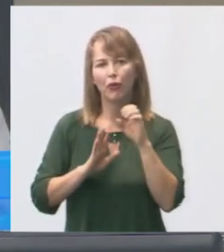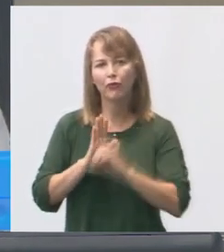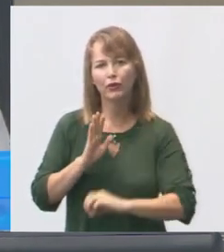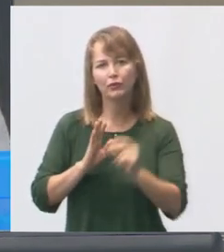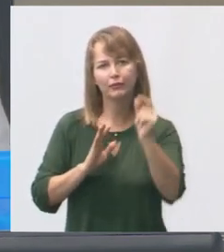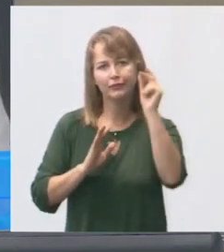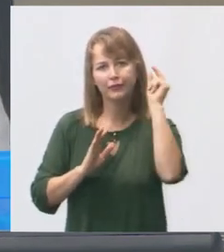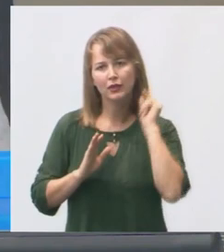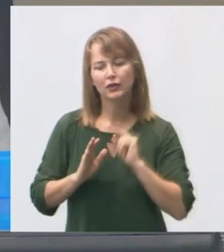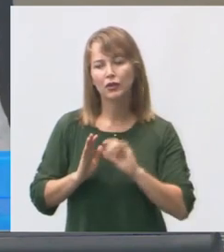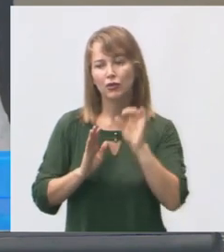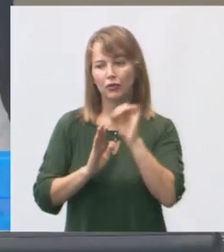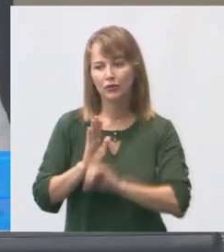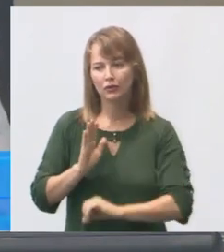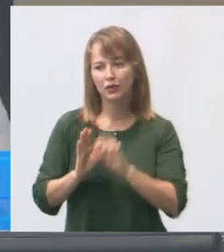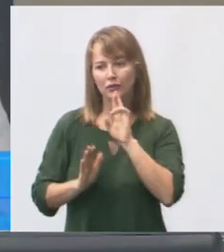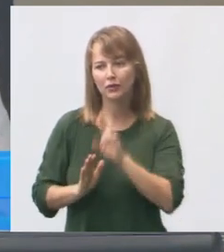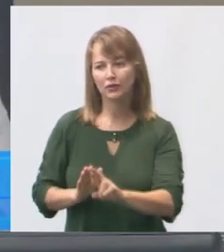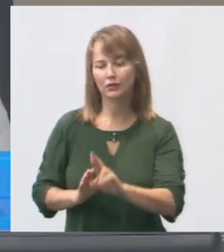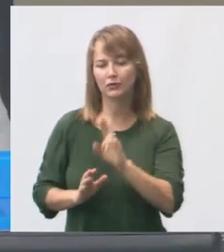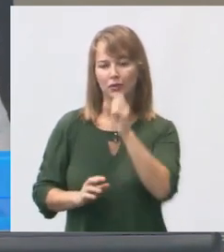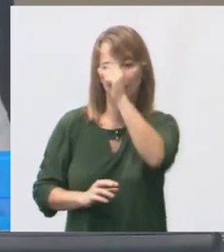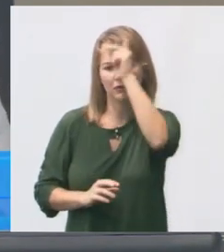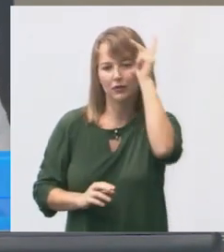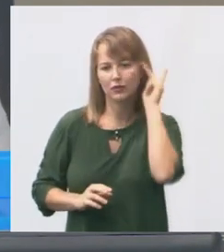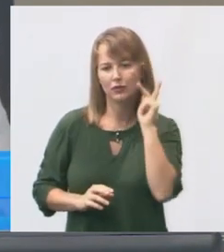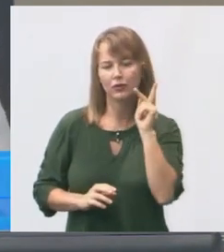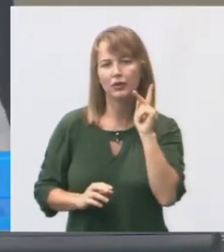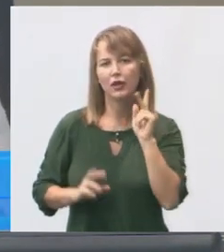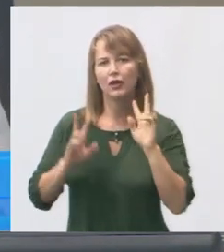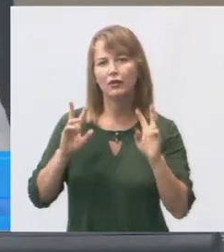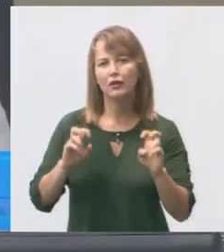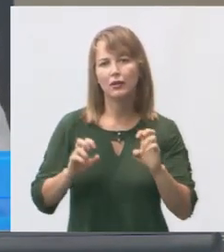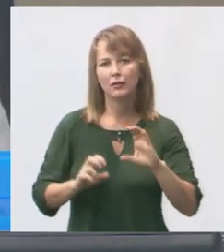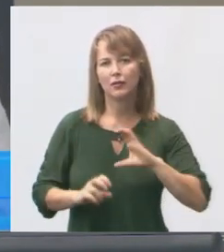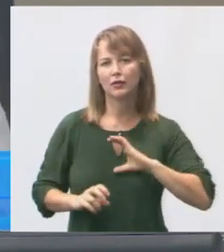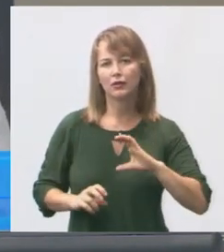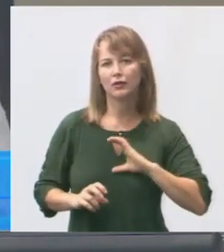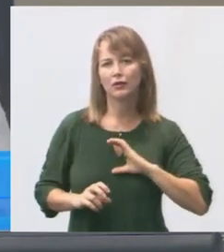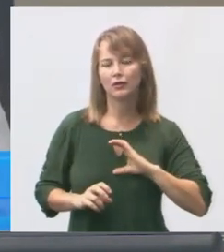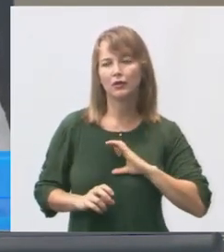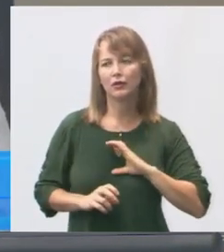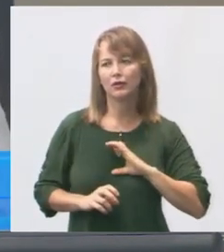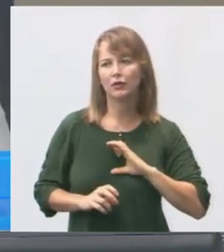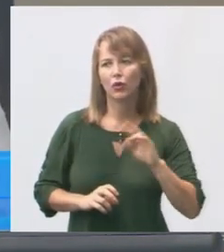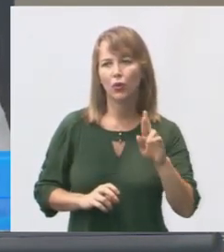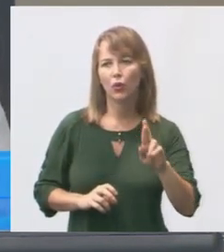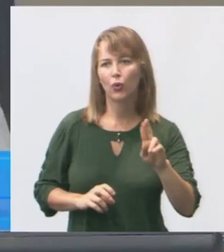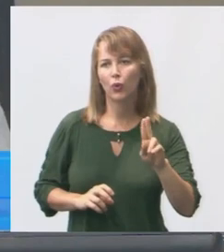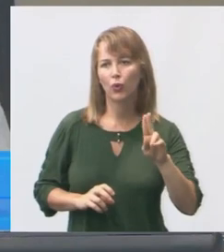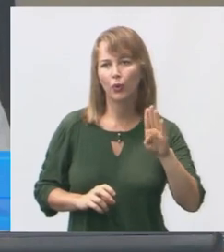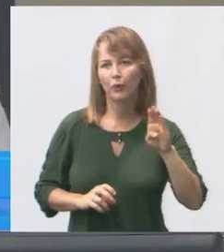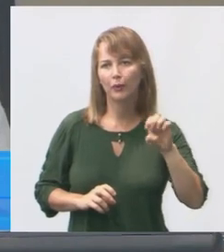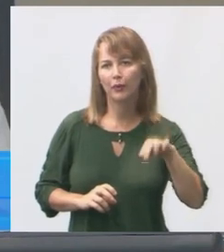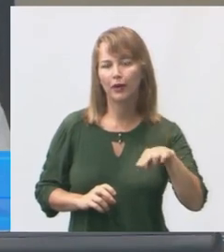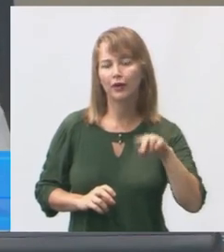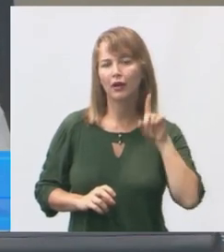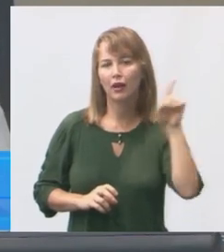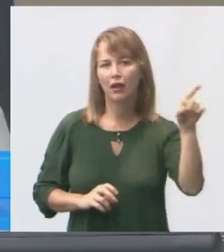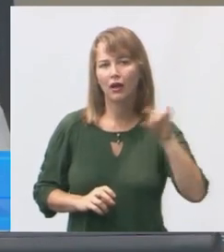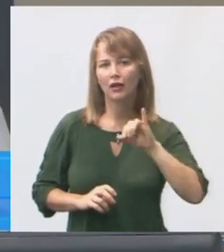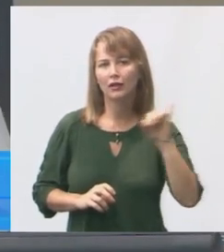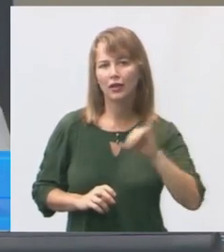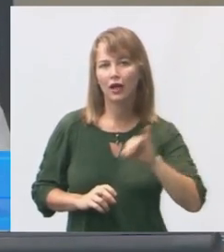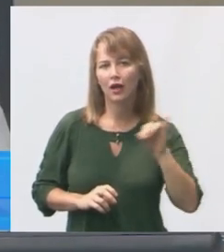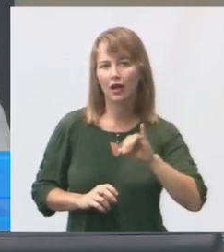Segundo ofício respondido pela Prefeitura, em relação a CEMEI Rubem Duarte Albuquerque, lá em Tararé, nós tivemos também